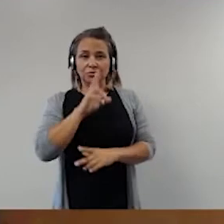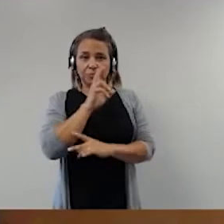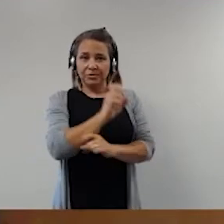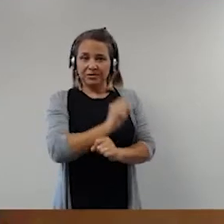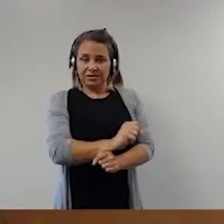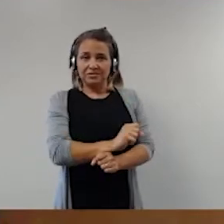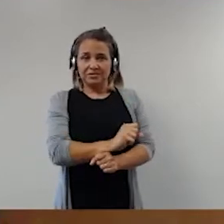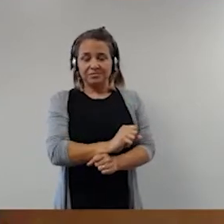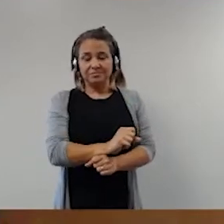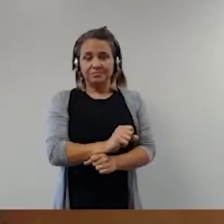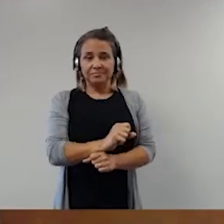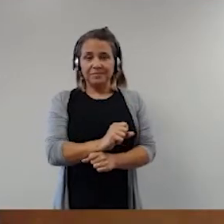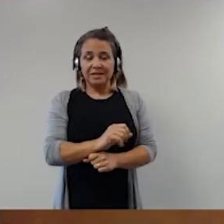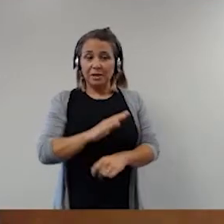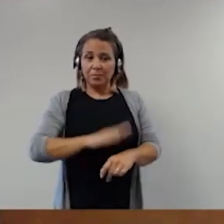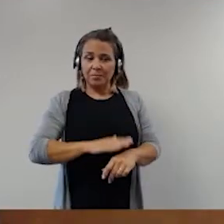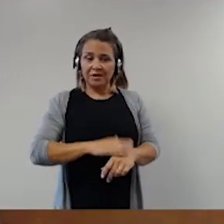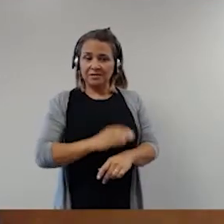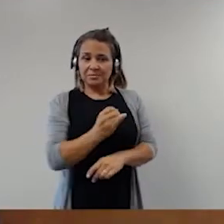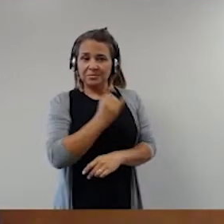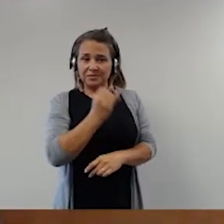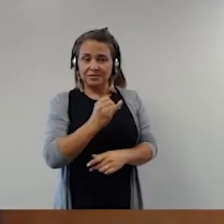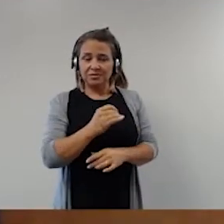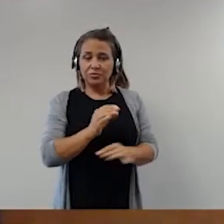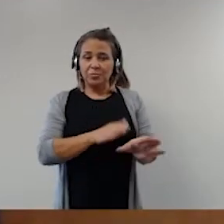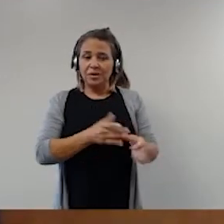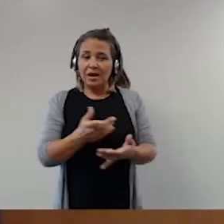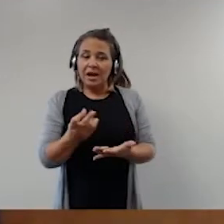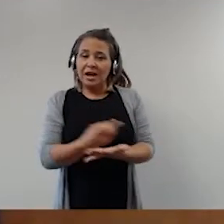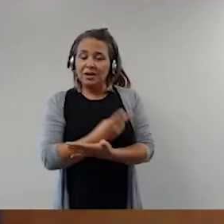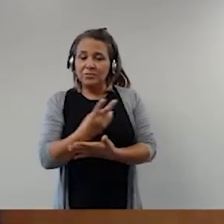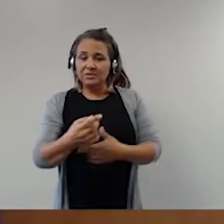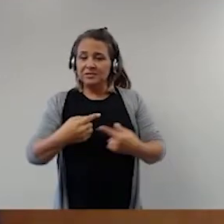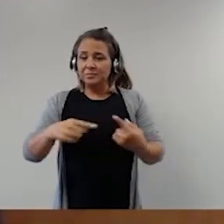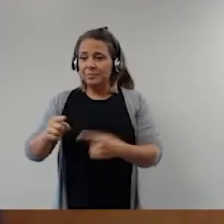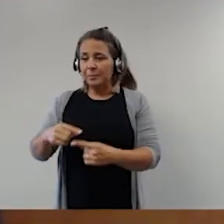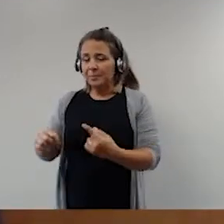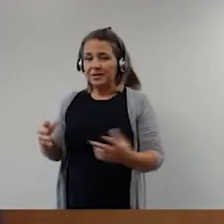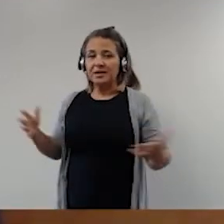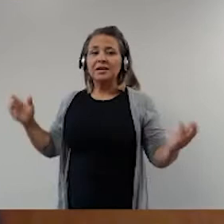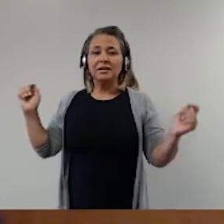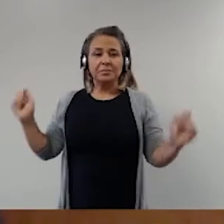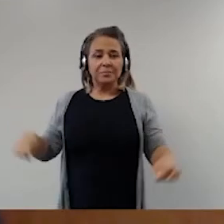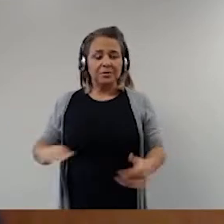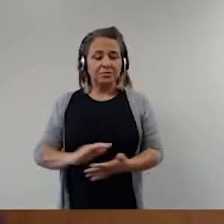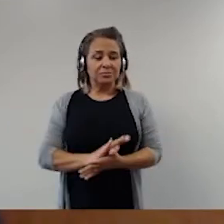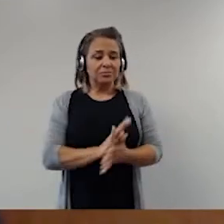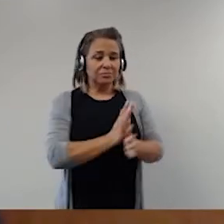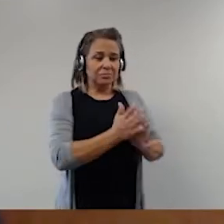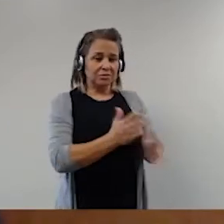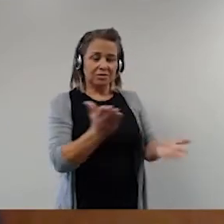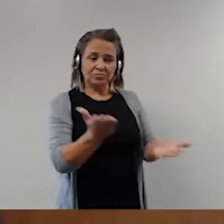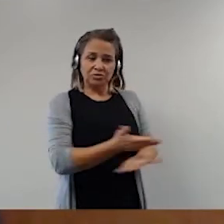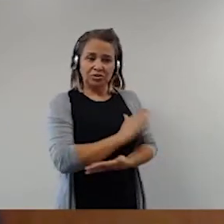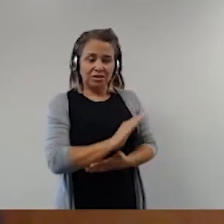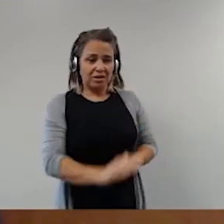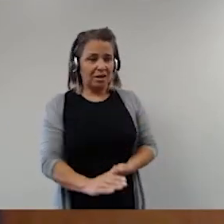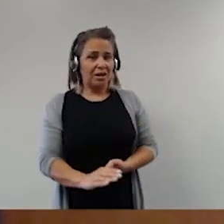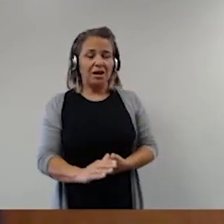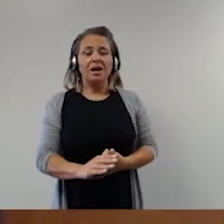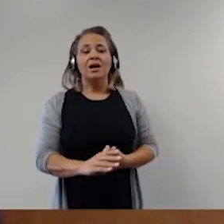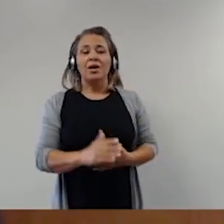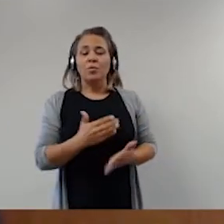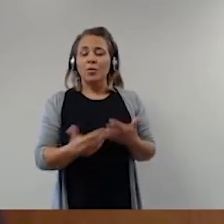-chave do funcionamento do Estado e capaz de sanar eventuais conflitos entre